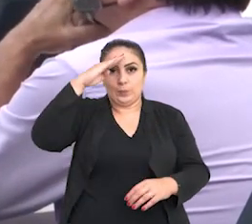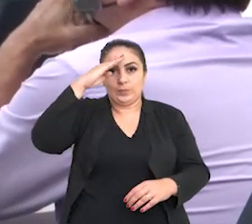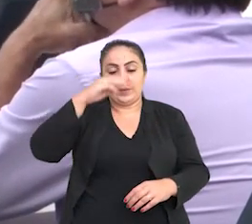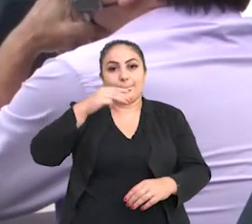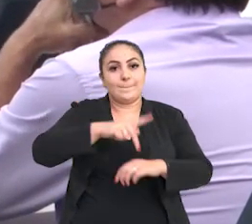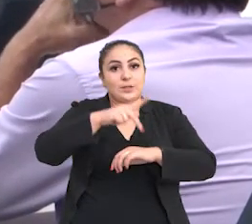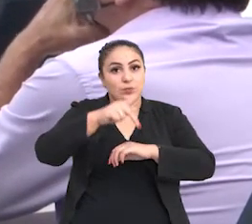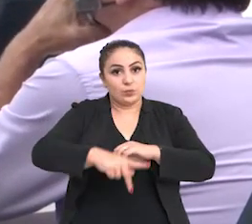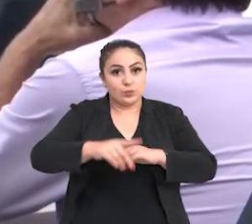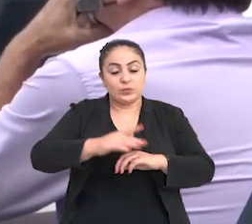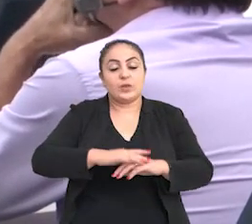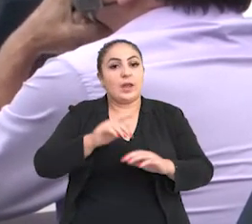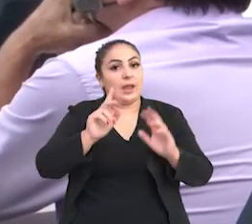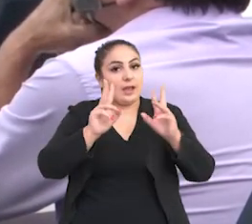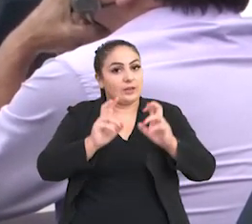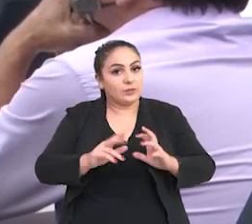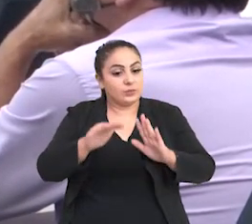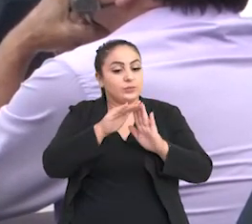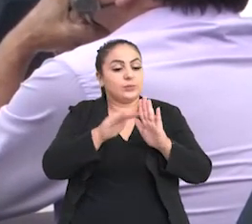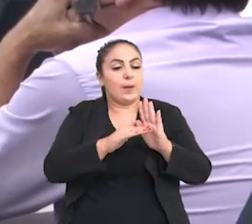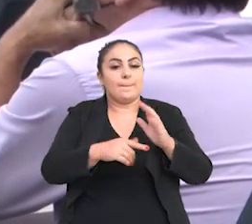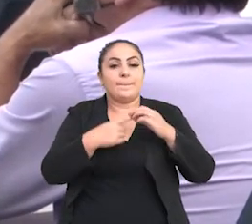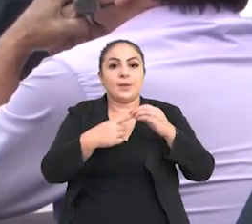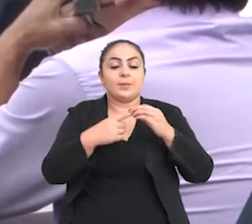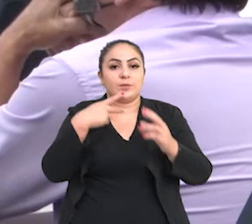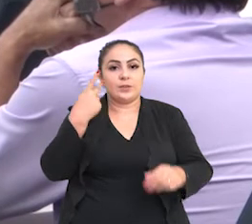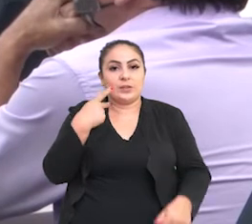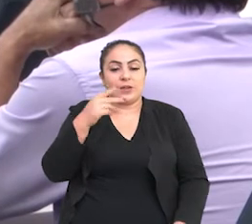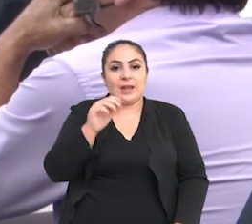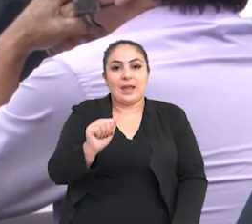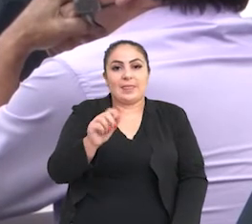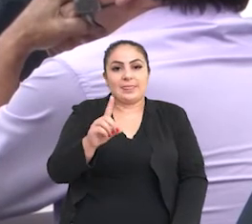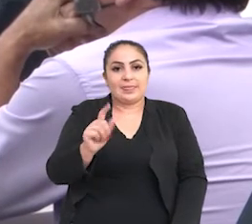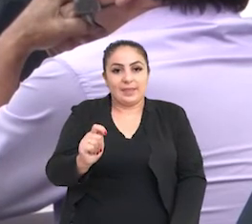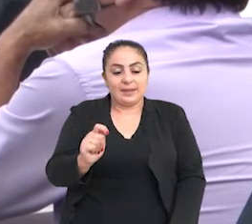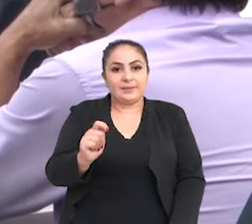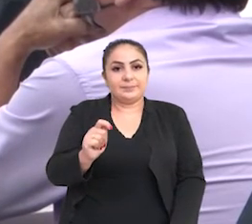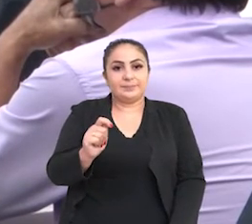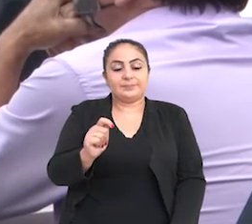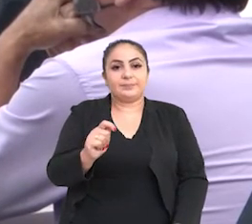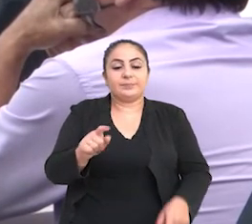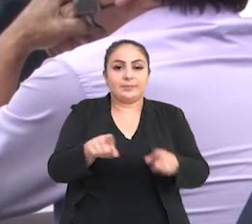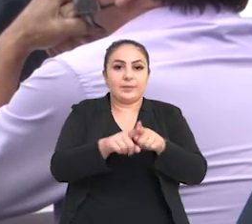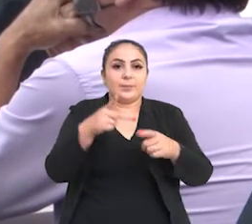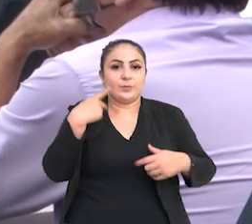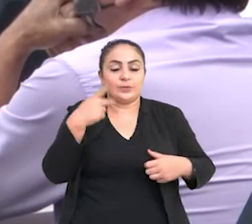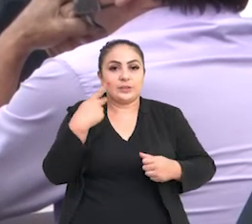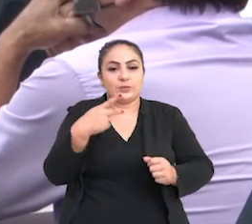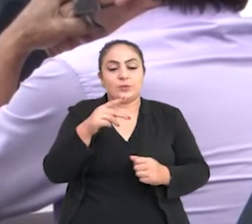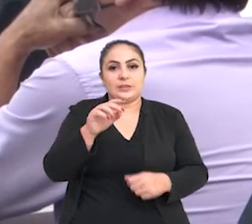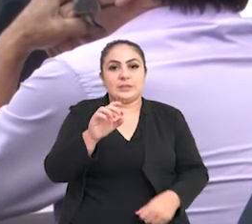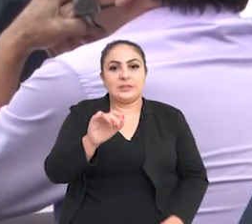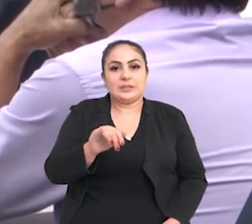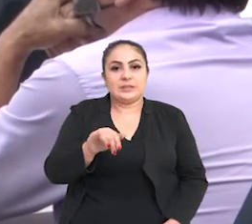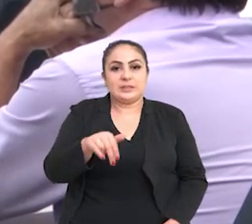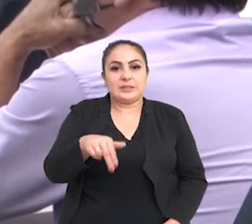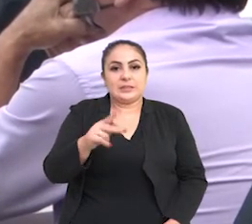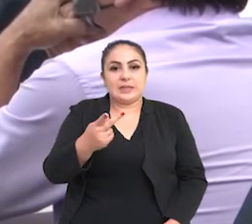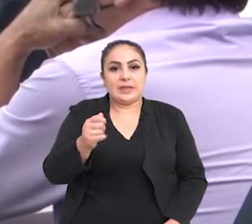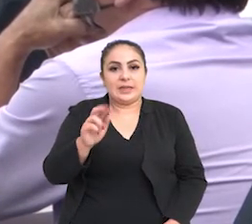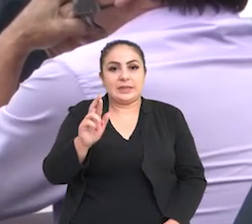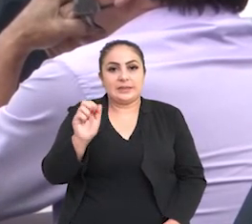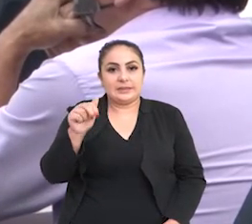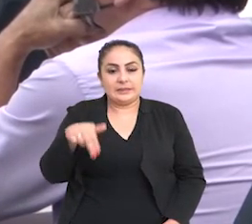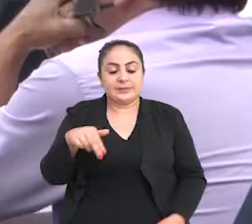cívico-militar em Passo Fundo é pauta prioritária da vereadora Ada Cristina Munareto e do vereador